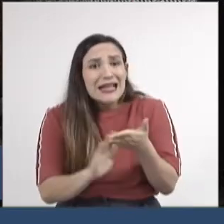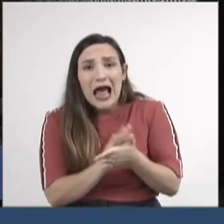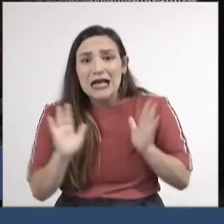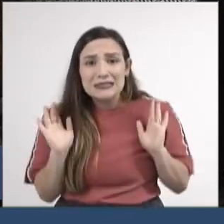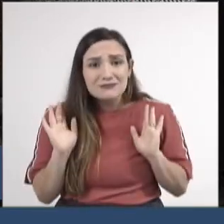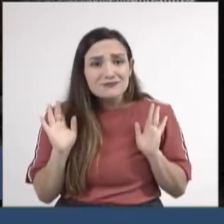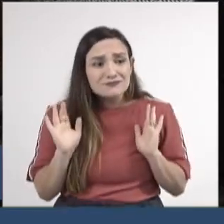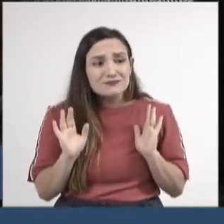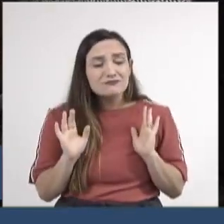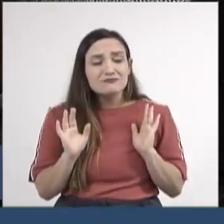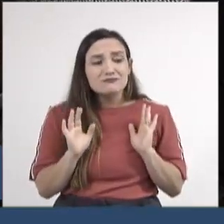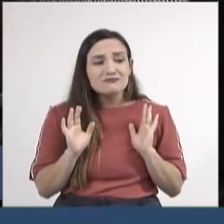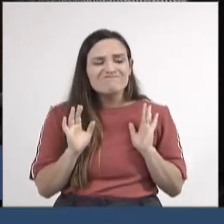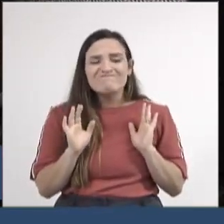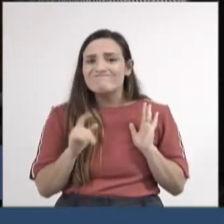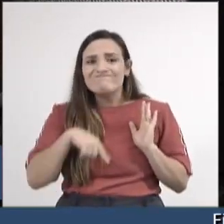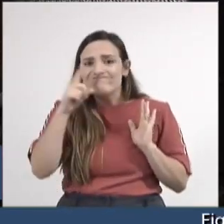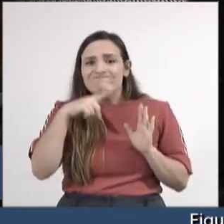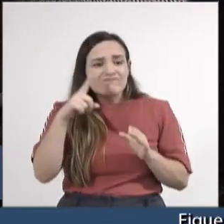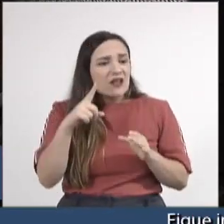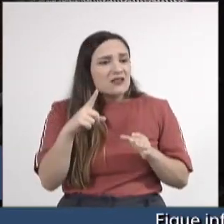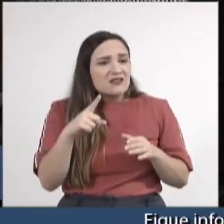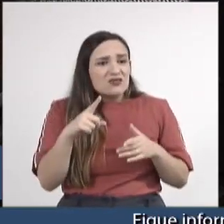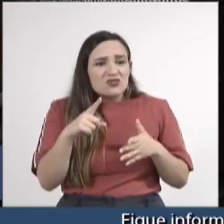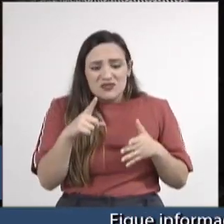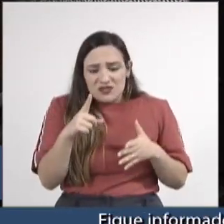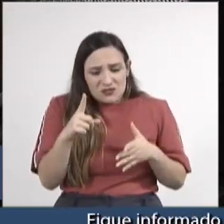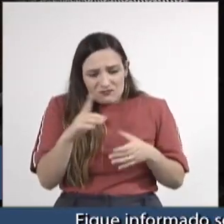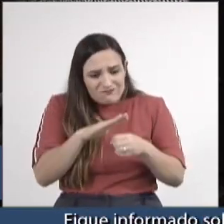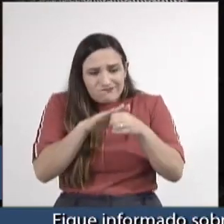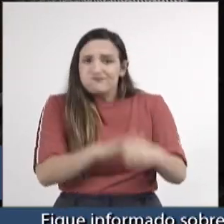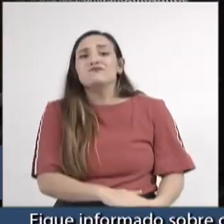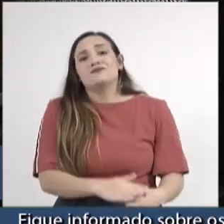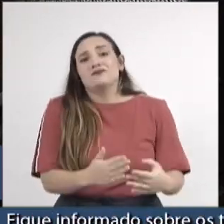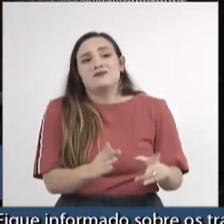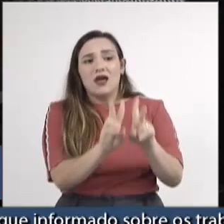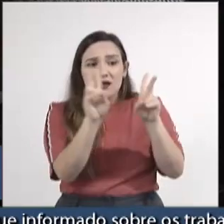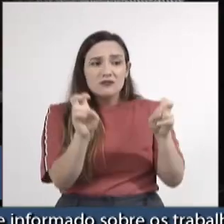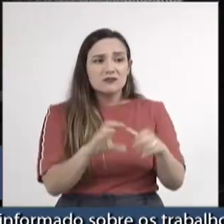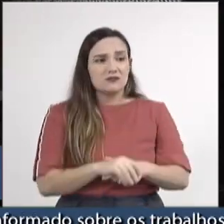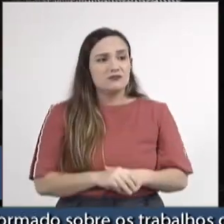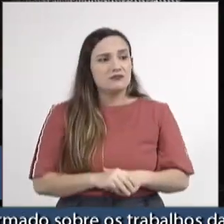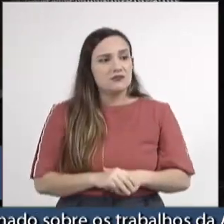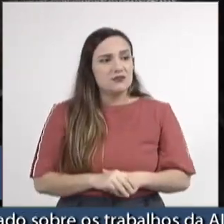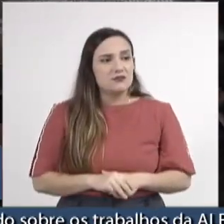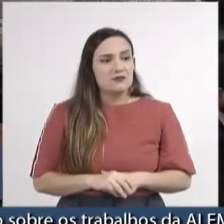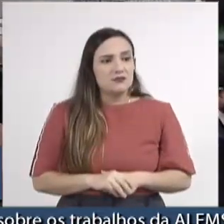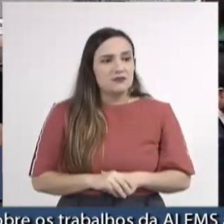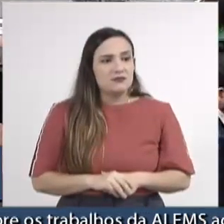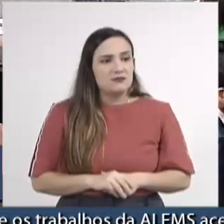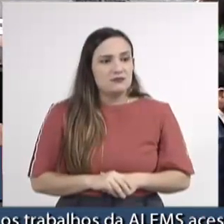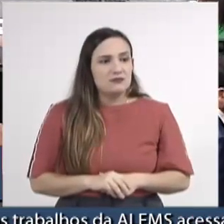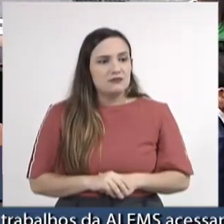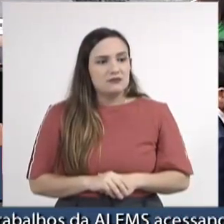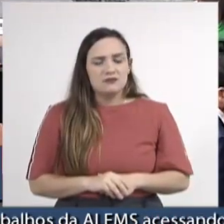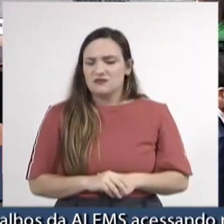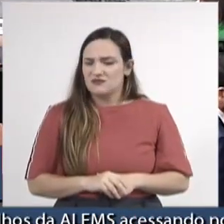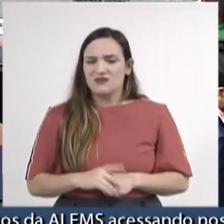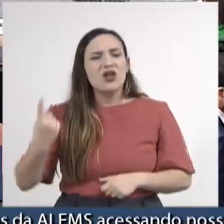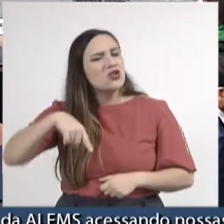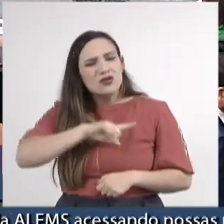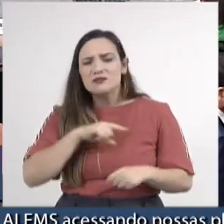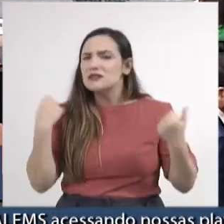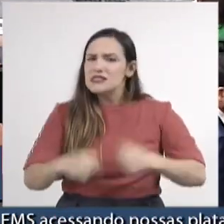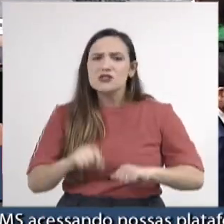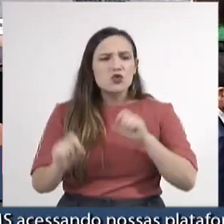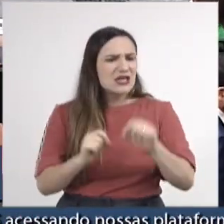para coibir esse tipo de situação. E nós temos que ser intolerantes